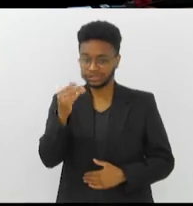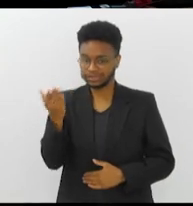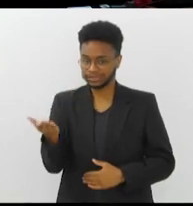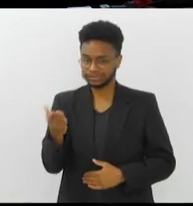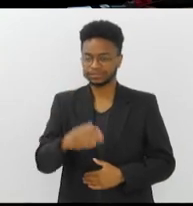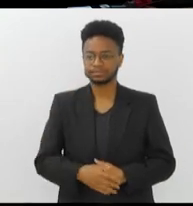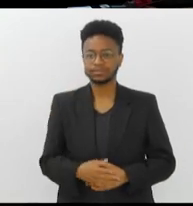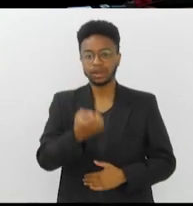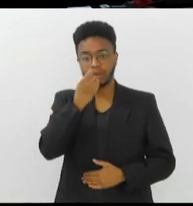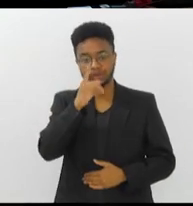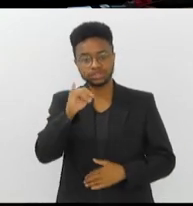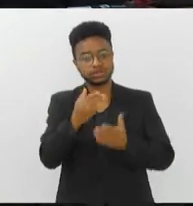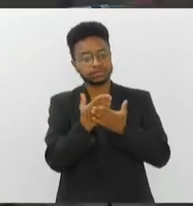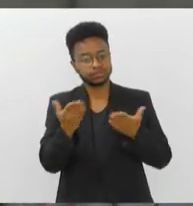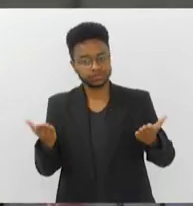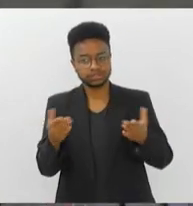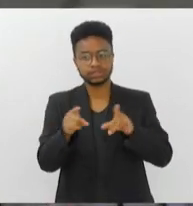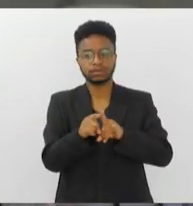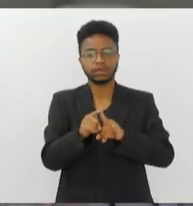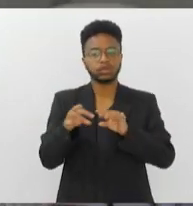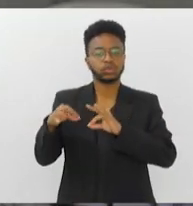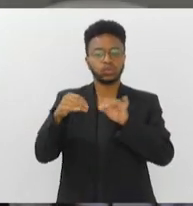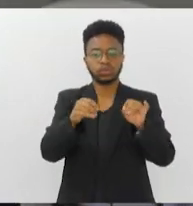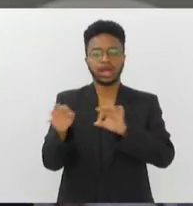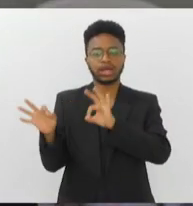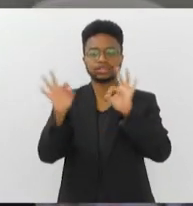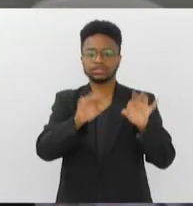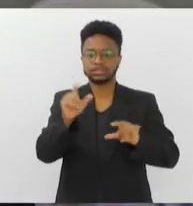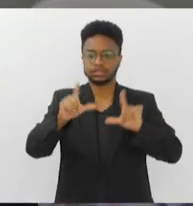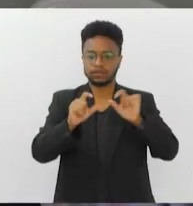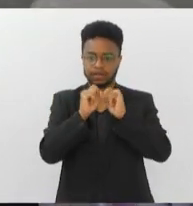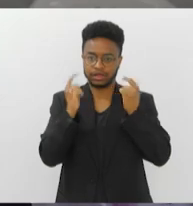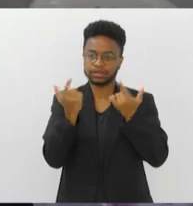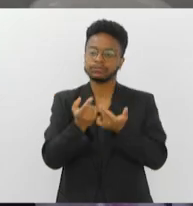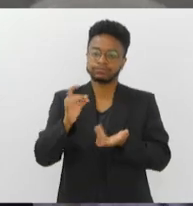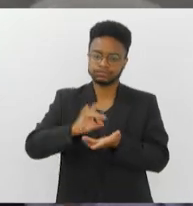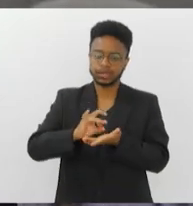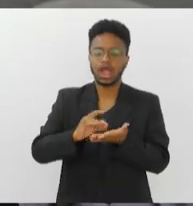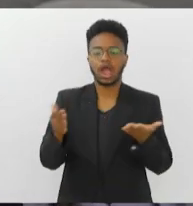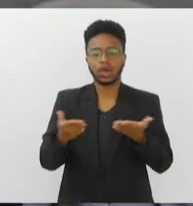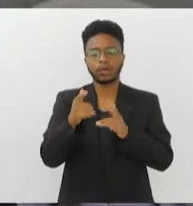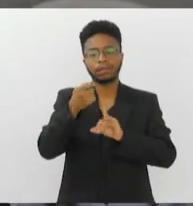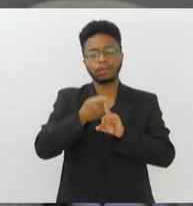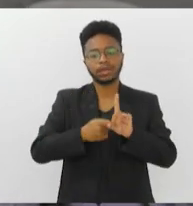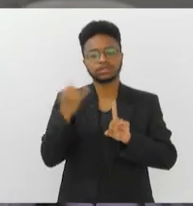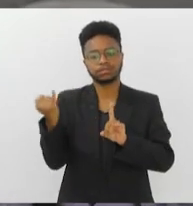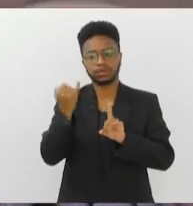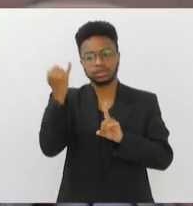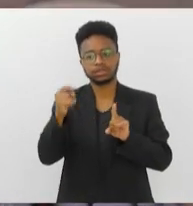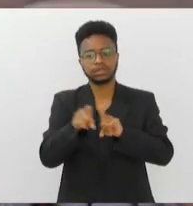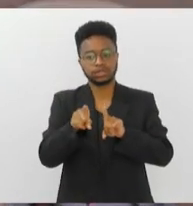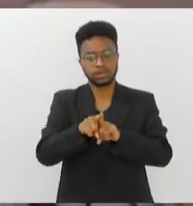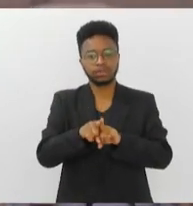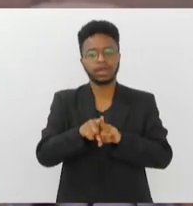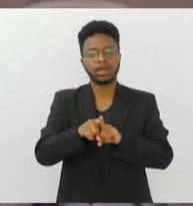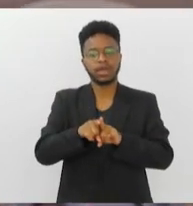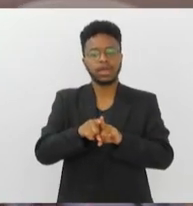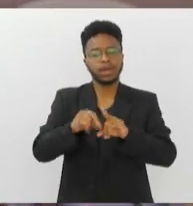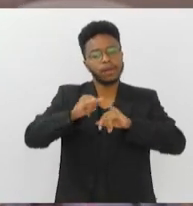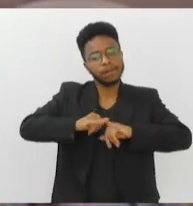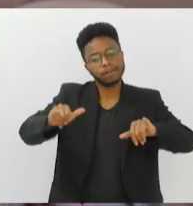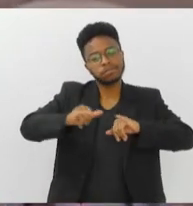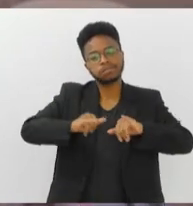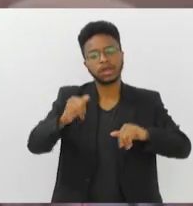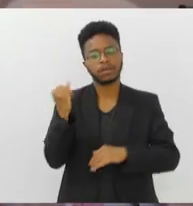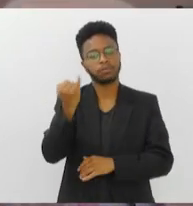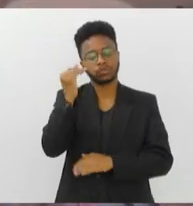Bom dia para você, Vicente, para os telespectadores da TV Alerj, realmente um mês importante e uma campanha também importantíssima